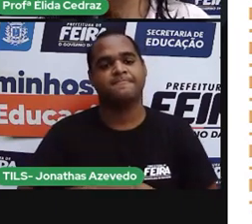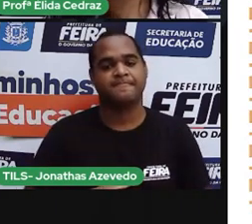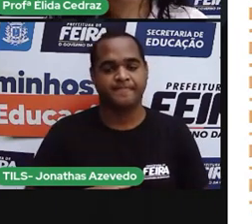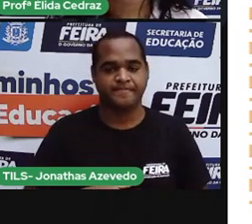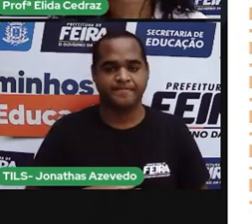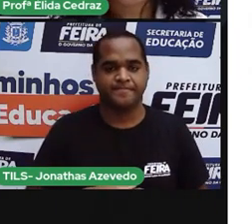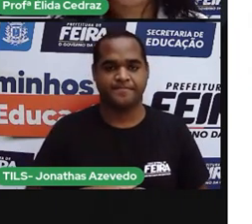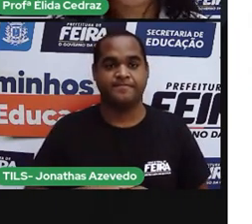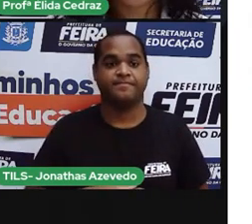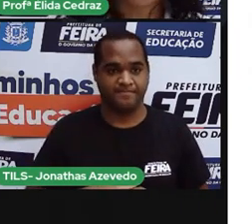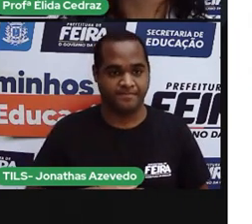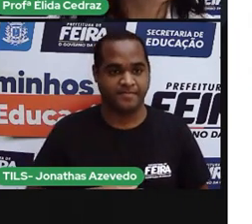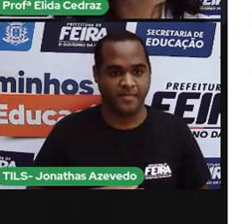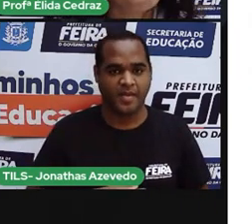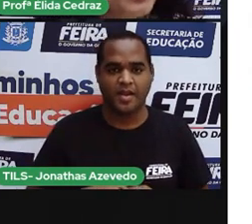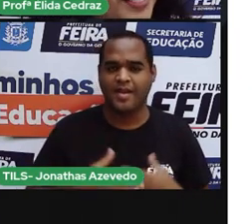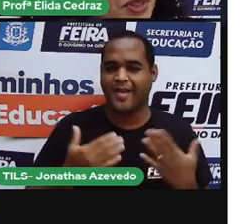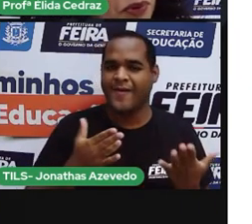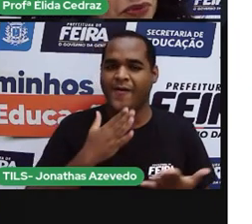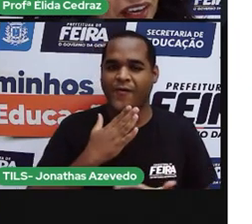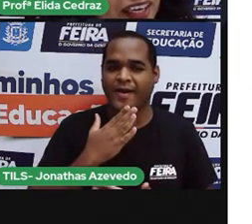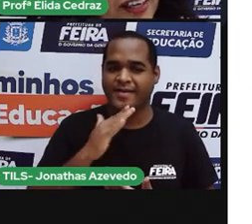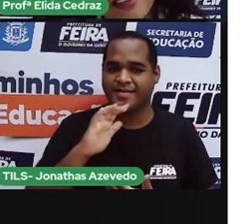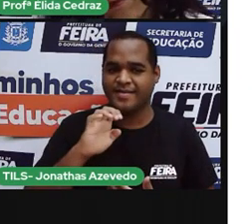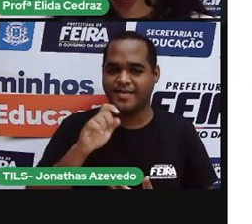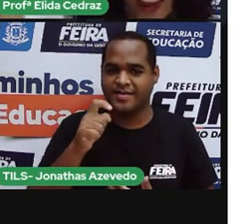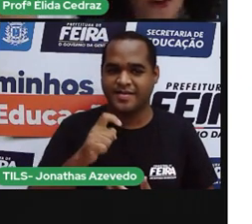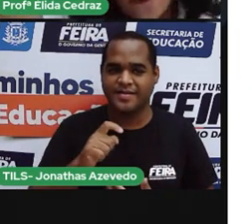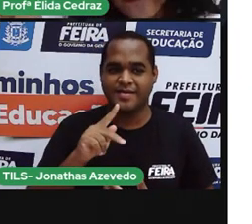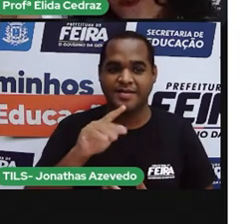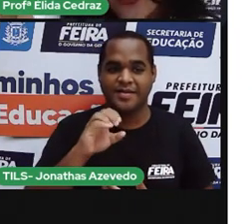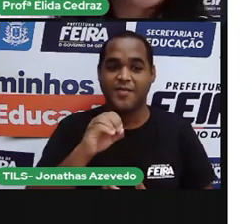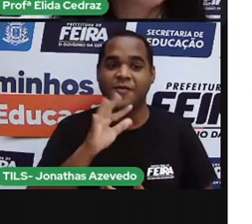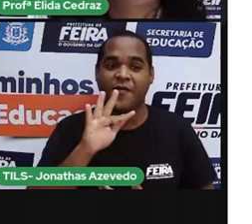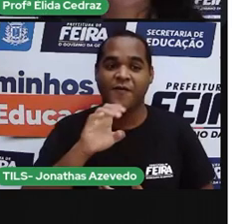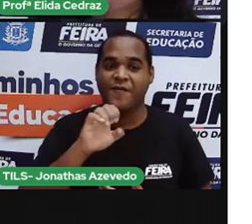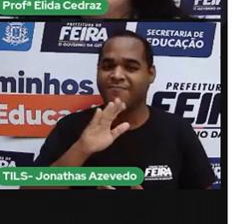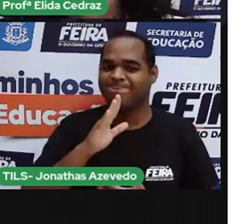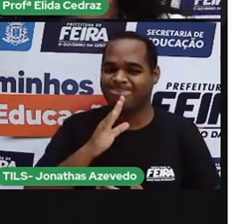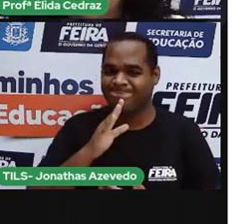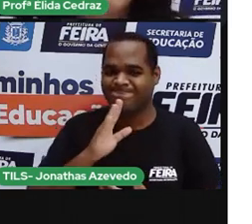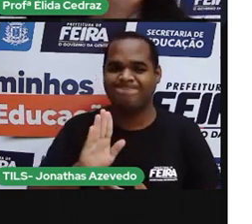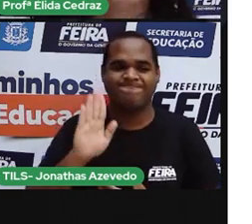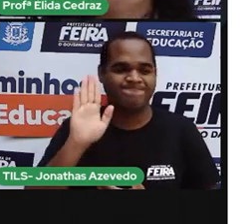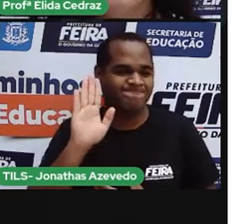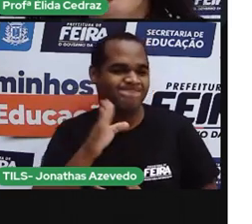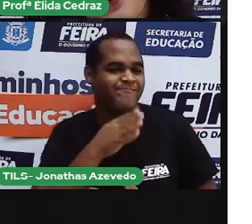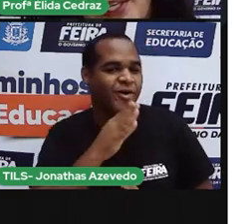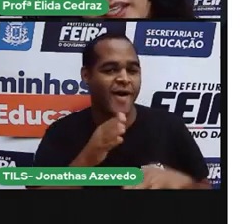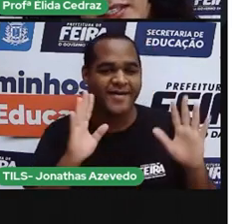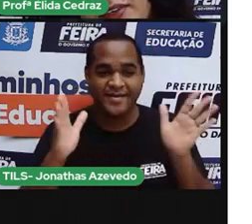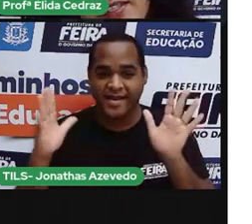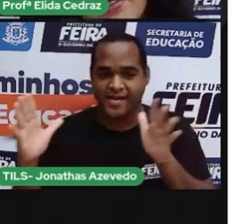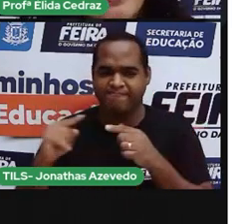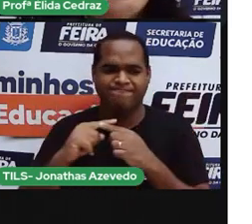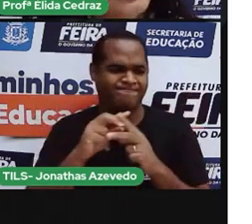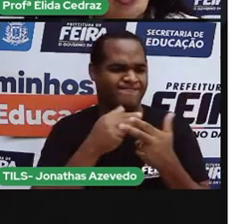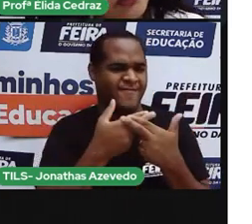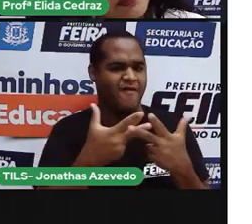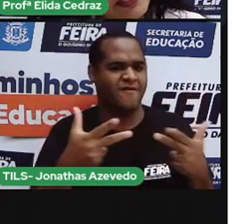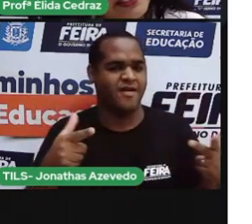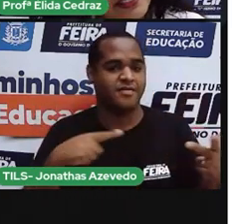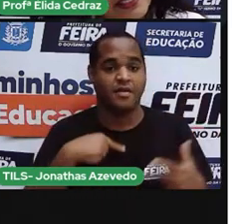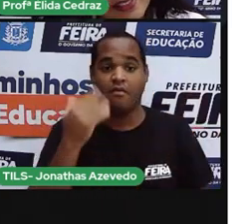A Expofeira. Quem já foi na Expofeira? Eu. Eu já fui. Eu já fui muitas vezes,